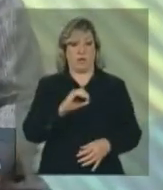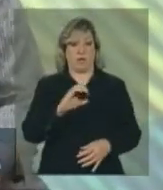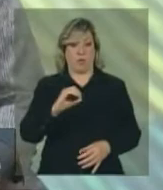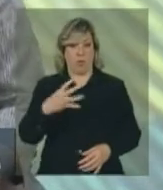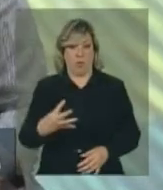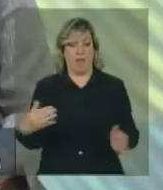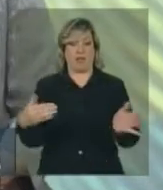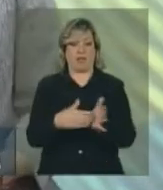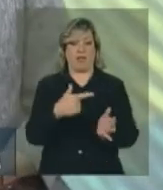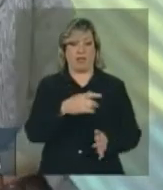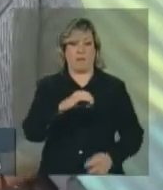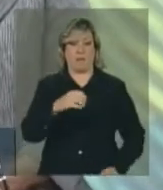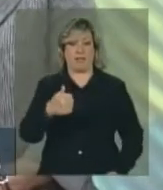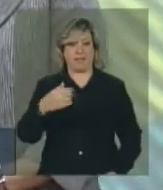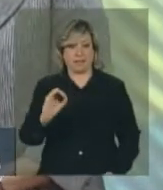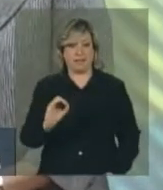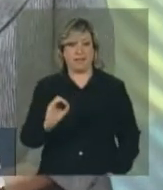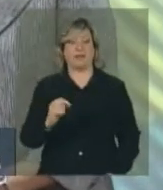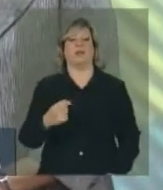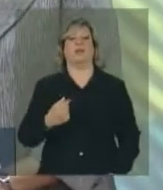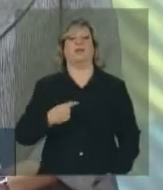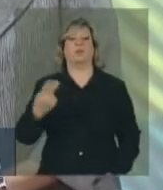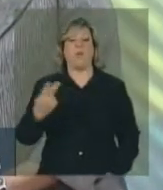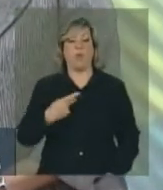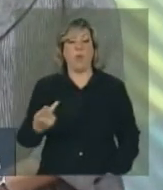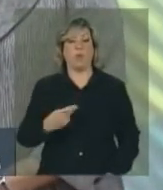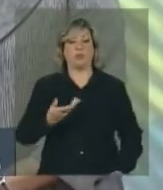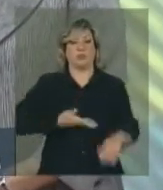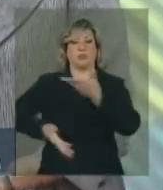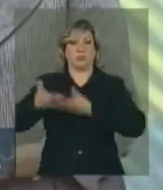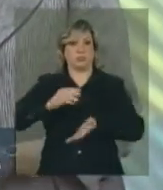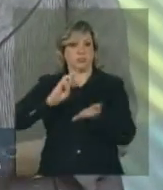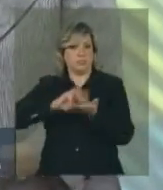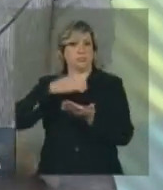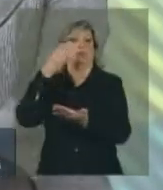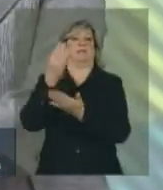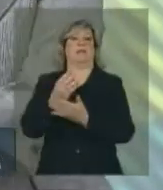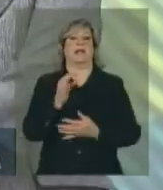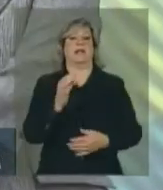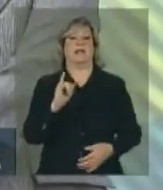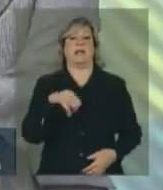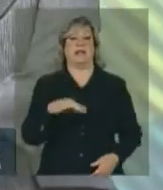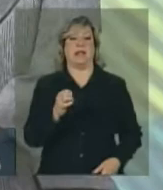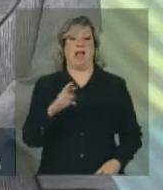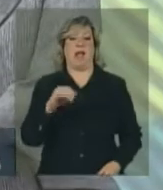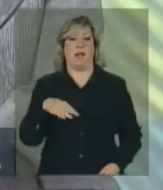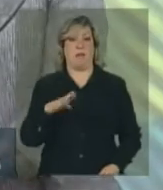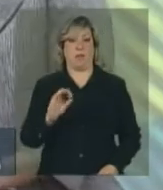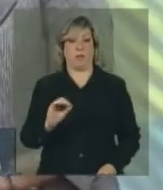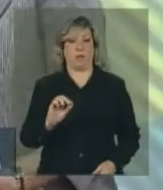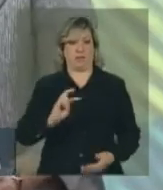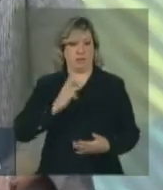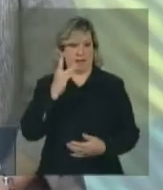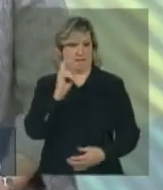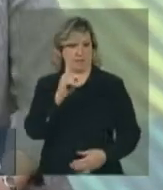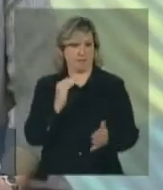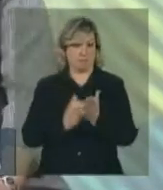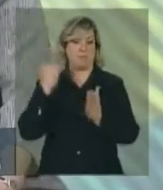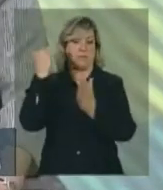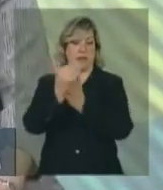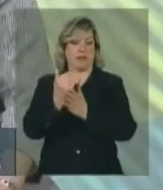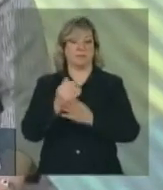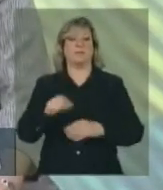2010, nosso intercâmbio triplicou. Apenas no primeiro semestre deste ano,